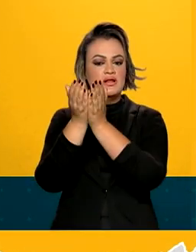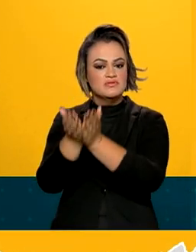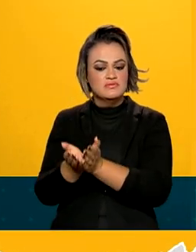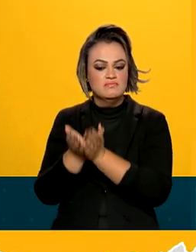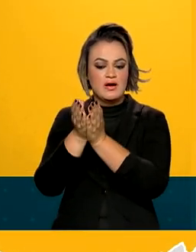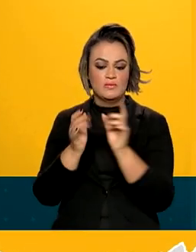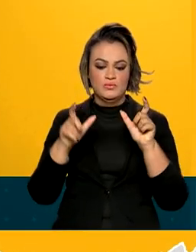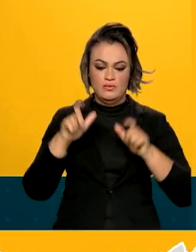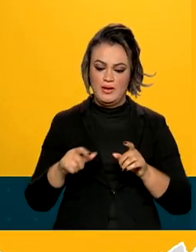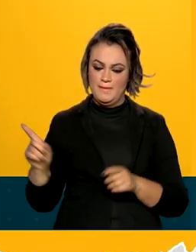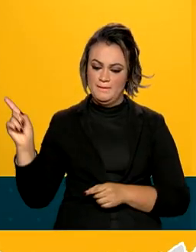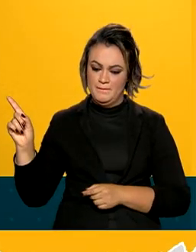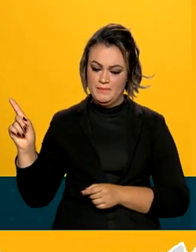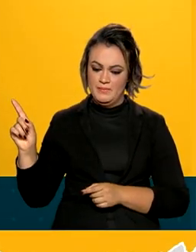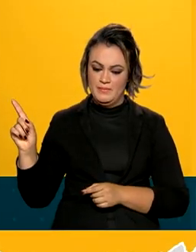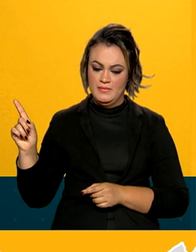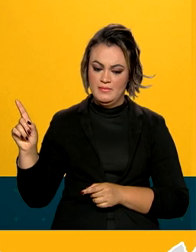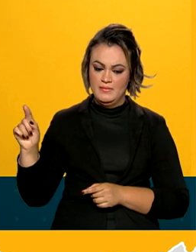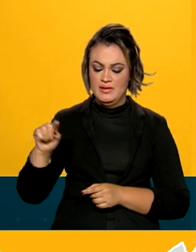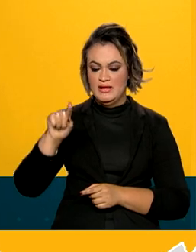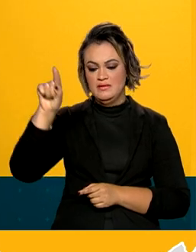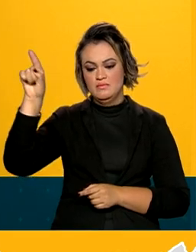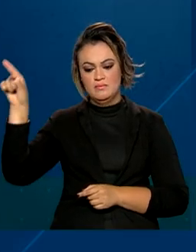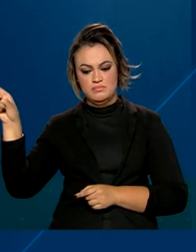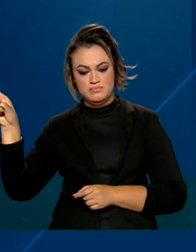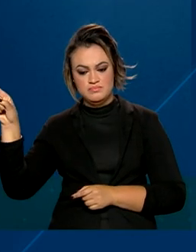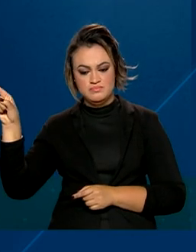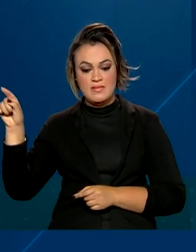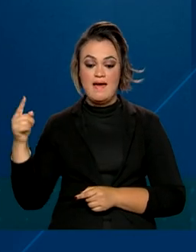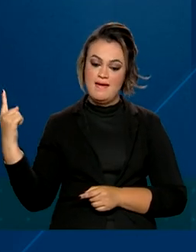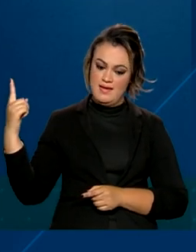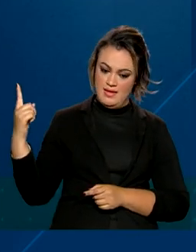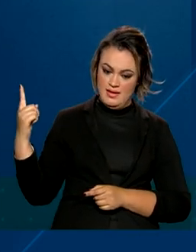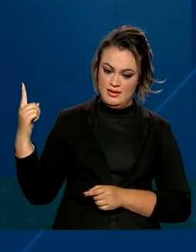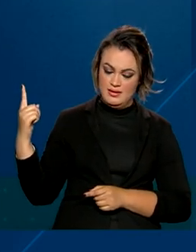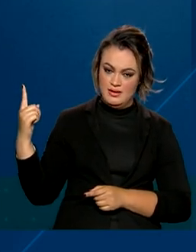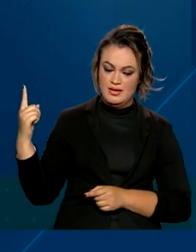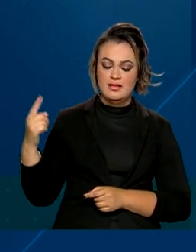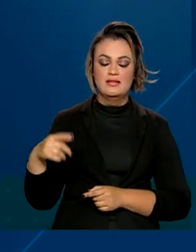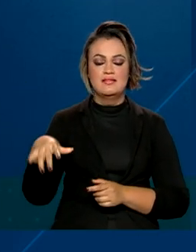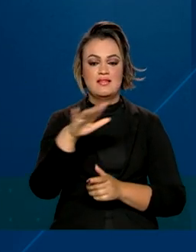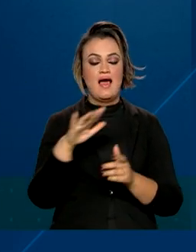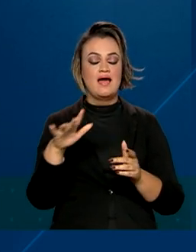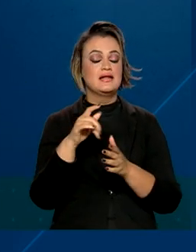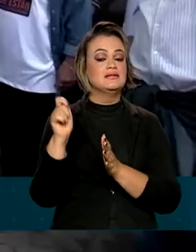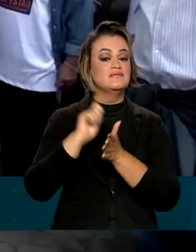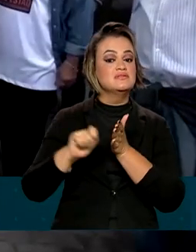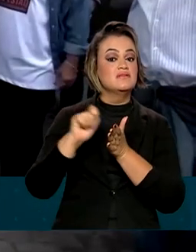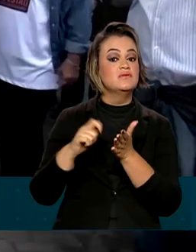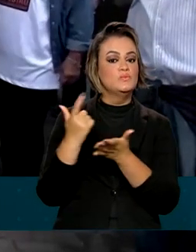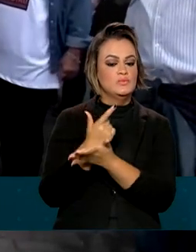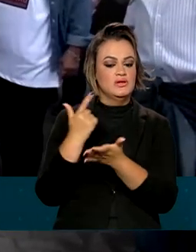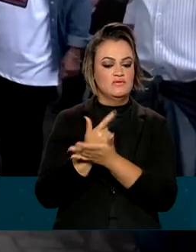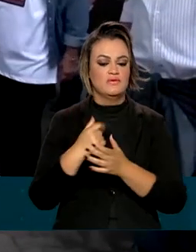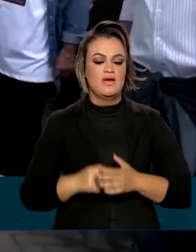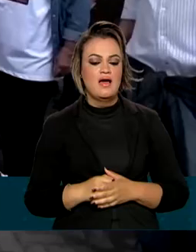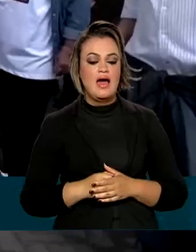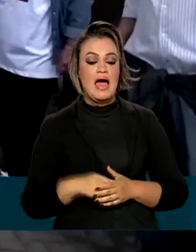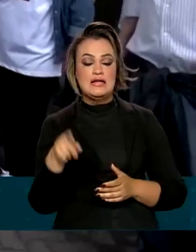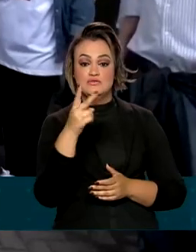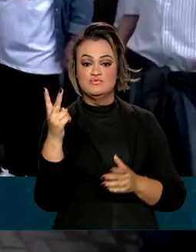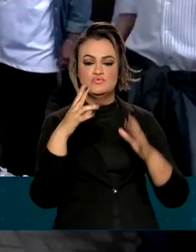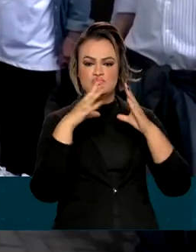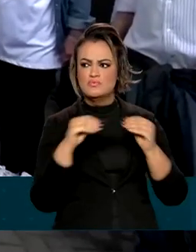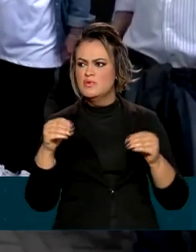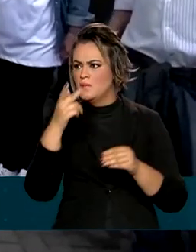comunidade São Rafael para o município de Atalaia do Norte. Dom Filipes estava na Amazônia escrevendo um livro. O desaparecimento dos